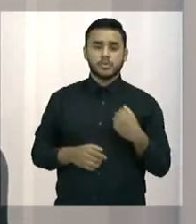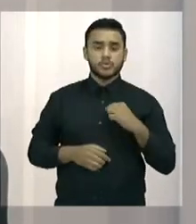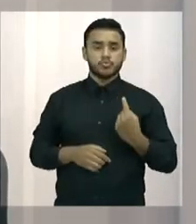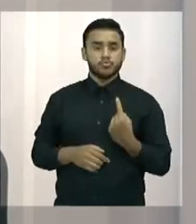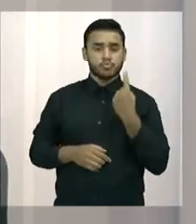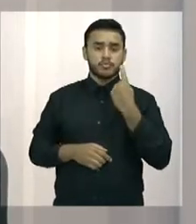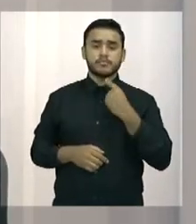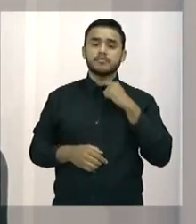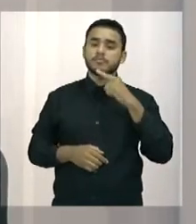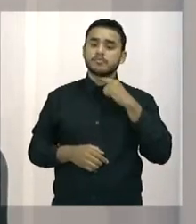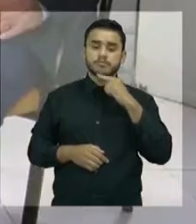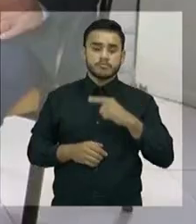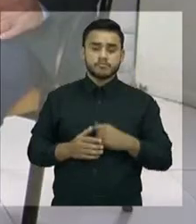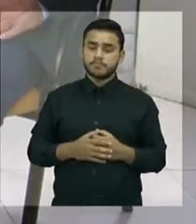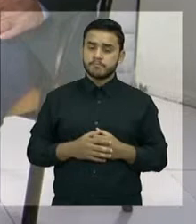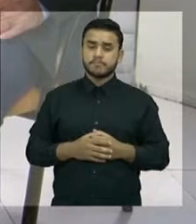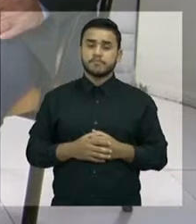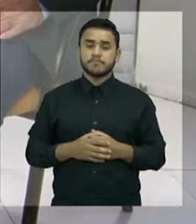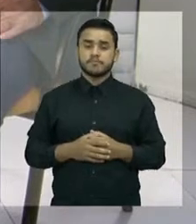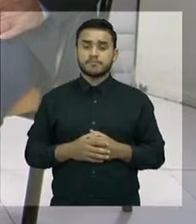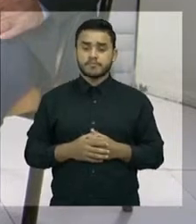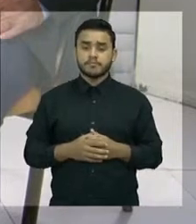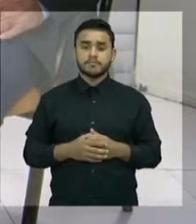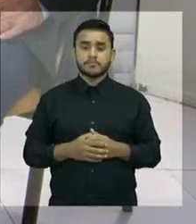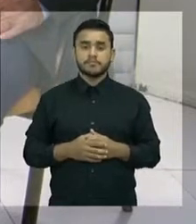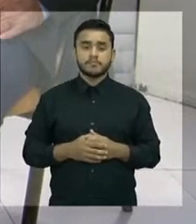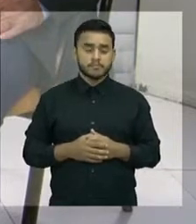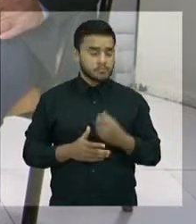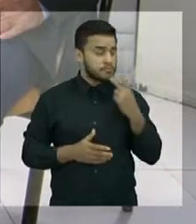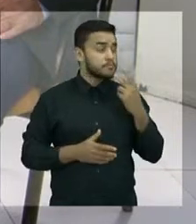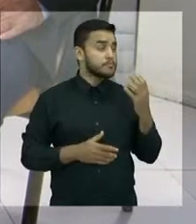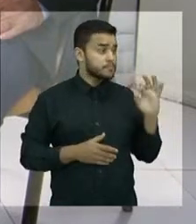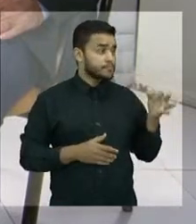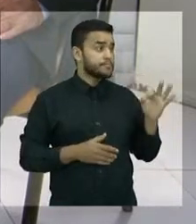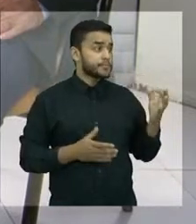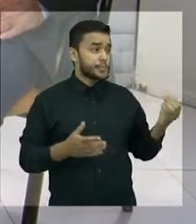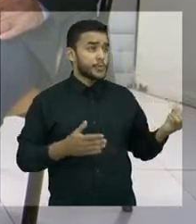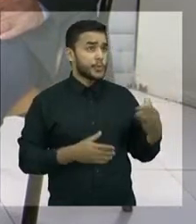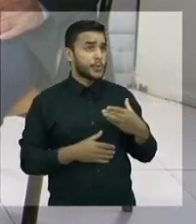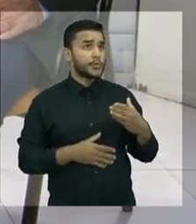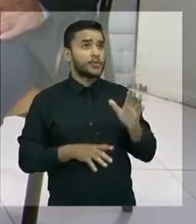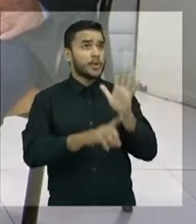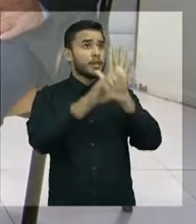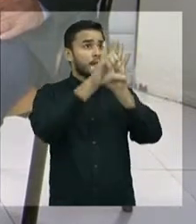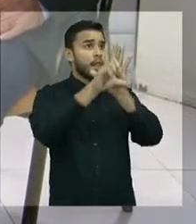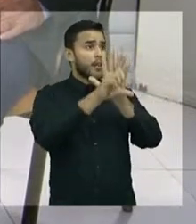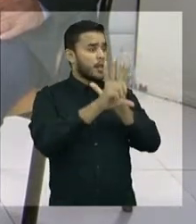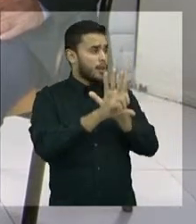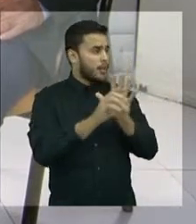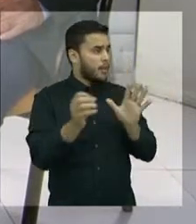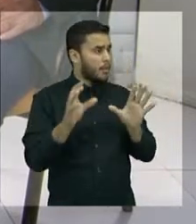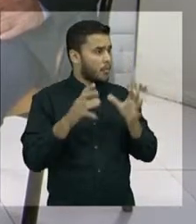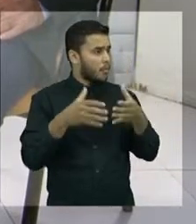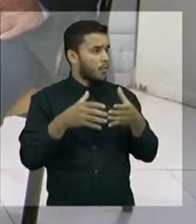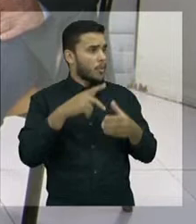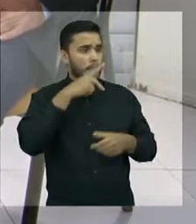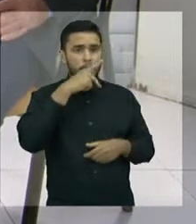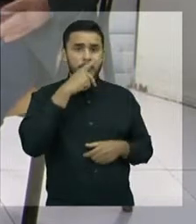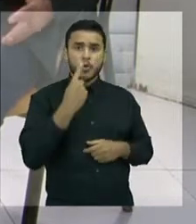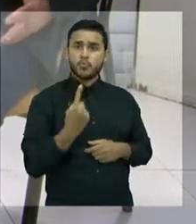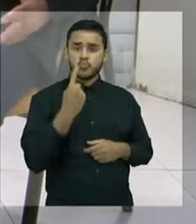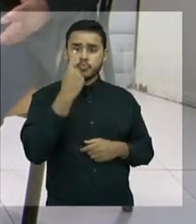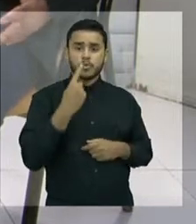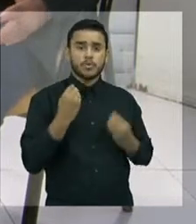não faz verão. Exatamente. E agora, então, com essa nova legislação aí de partido sozinho, né? Aí é pior.